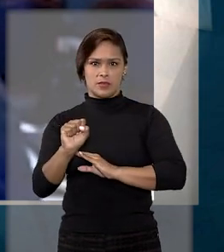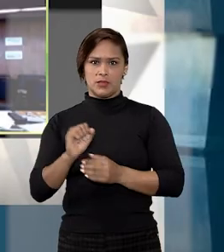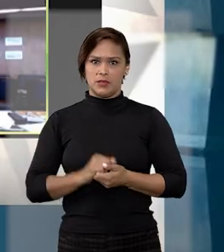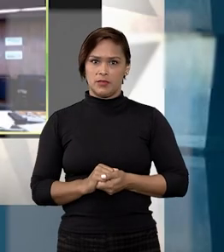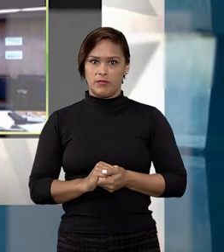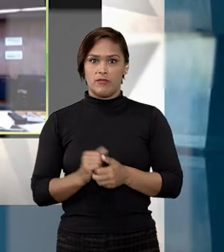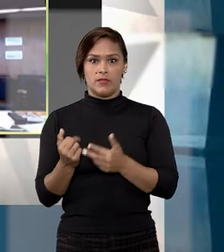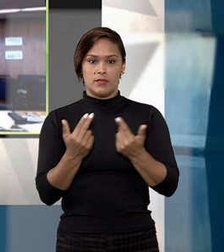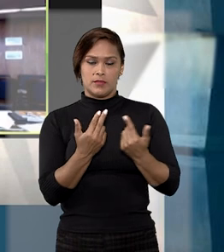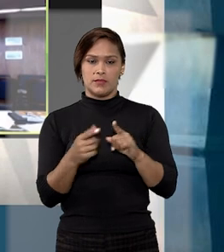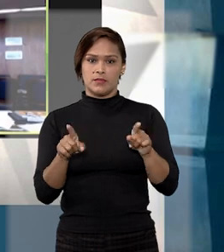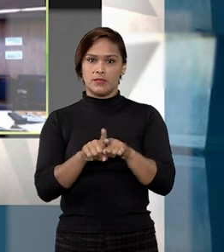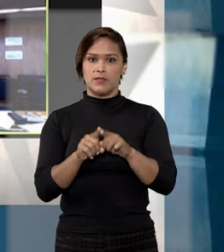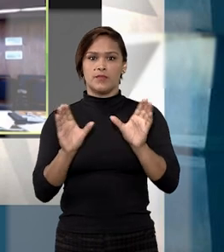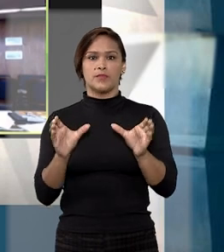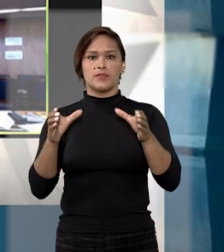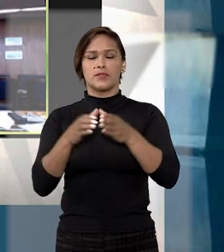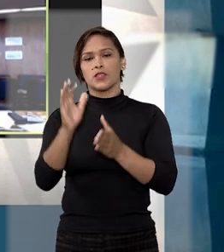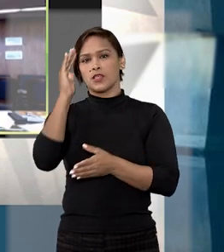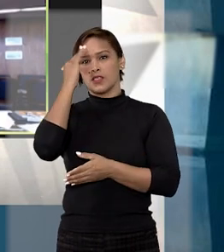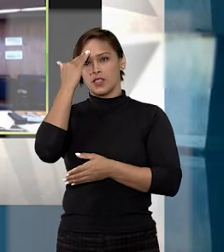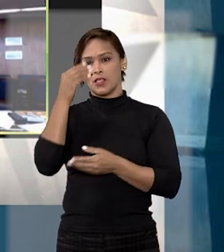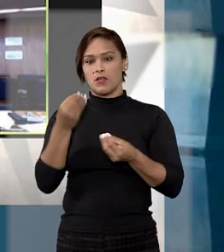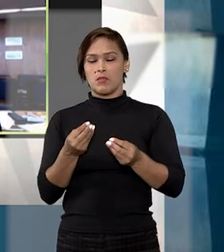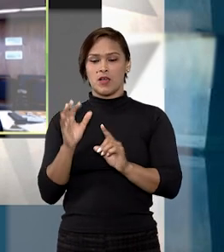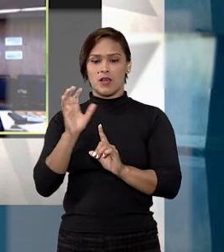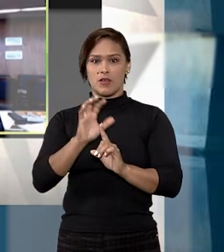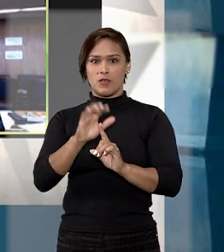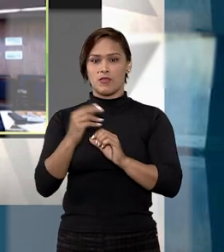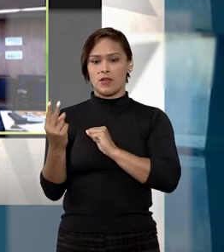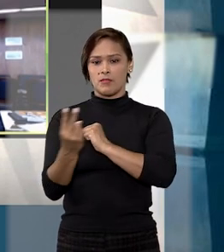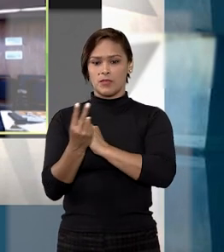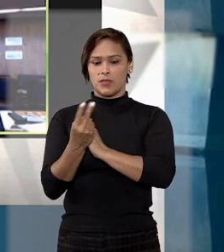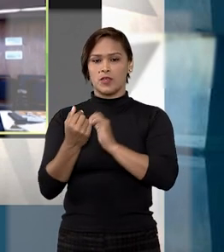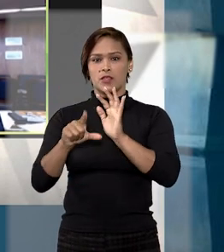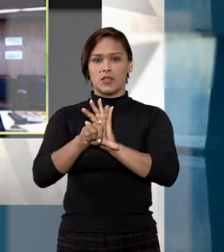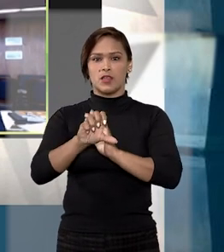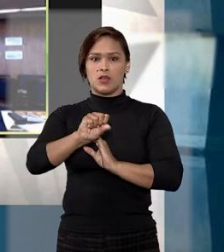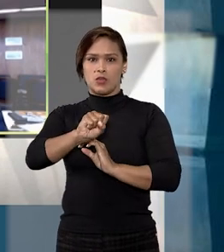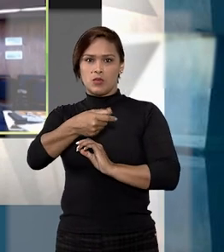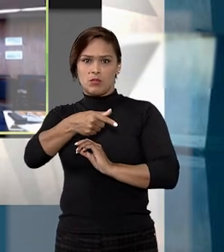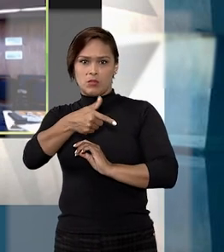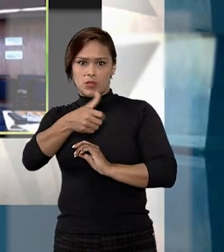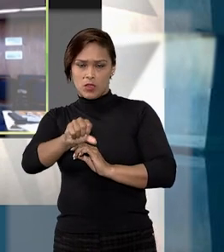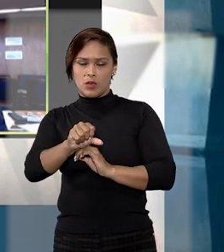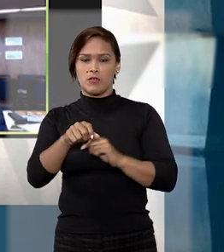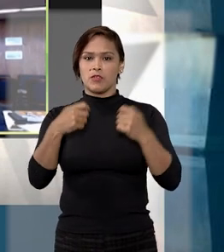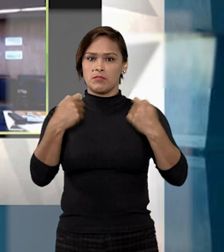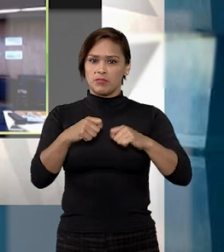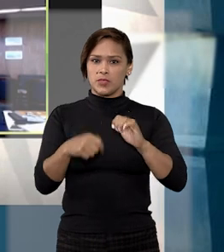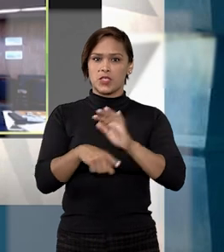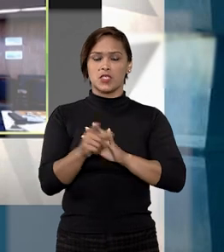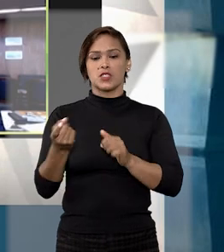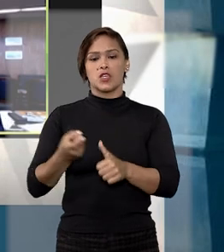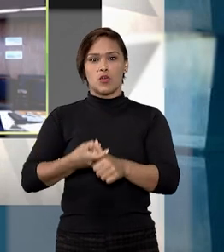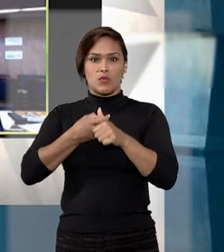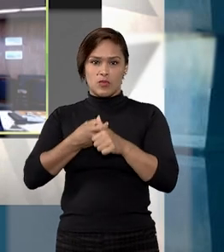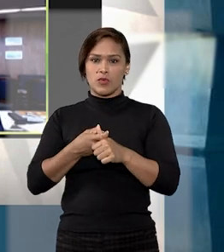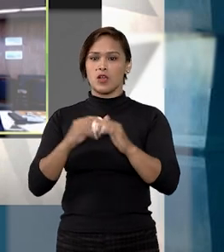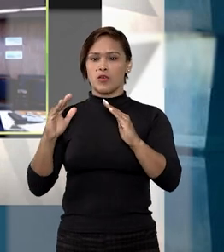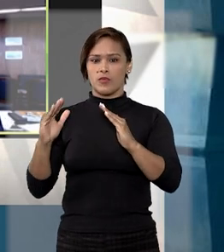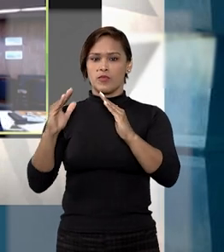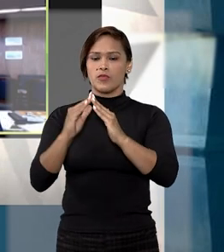Desta forma, o colegiado entendeu que, para efeitos da proteção da Lei 8009, é suficiente que o imóvel